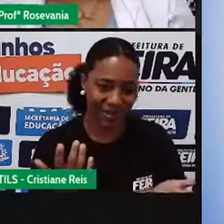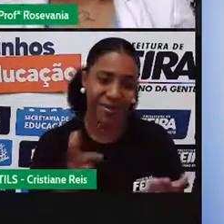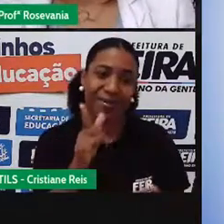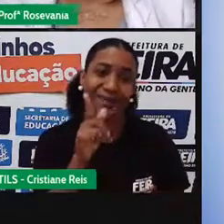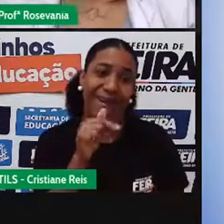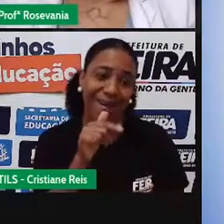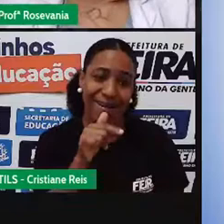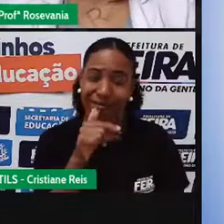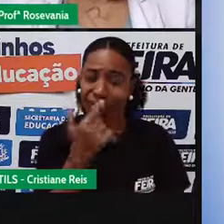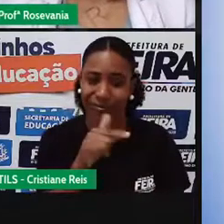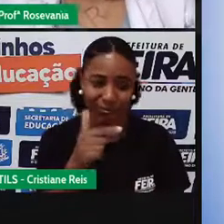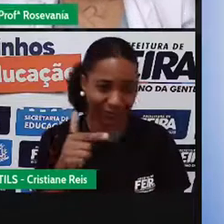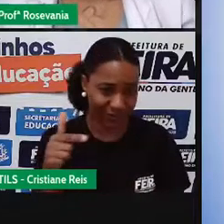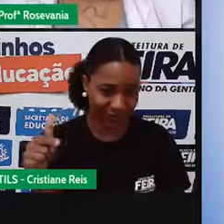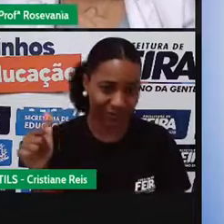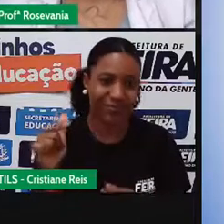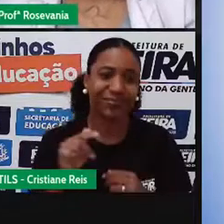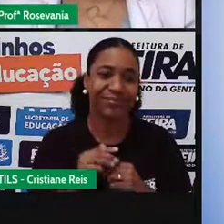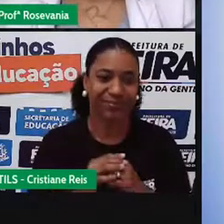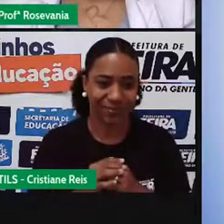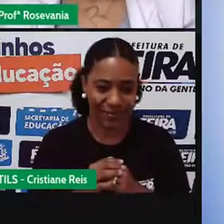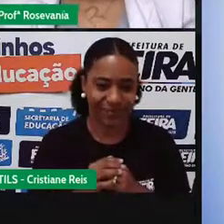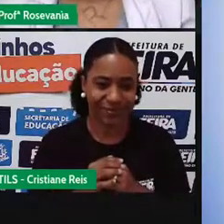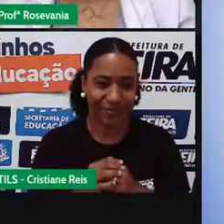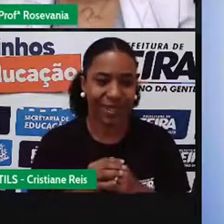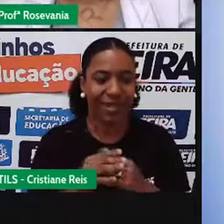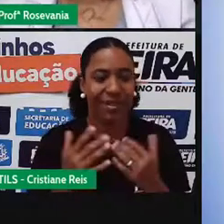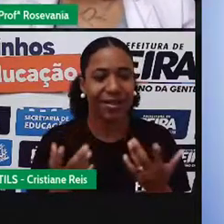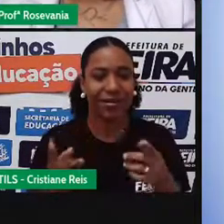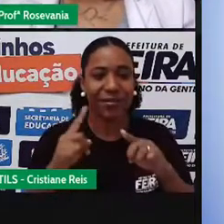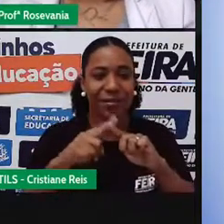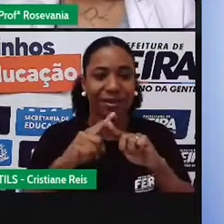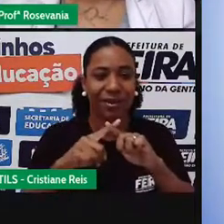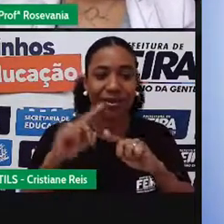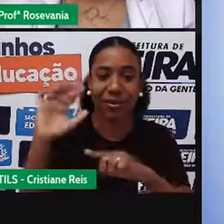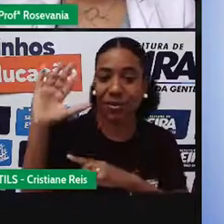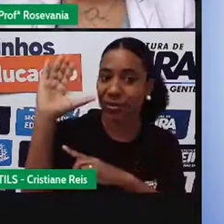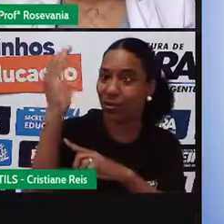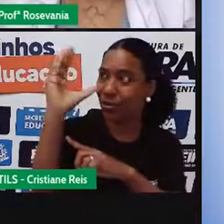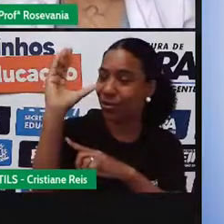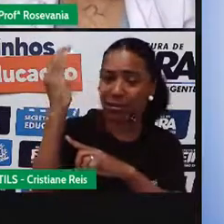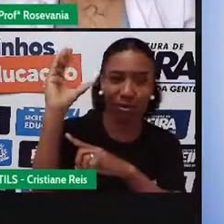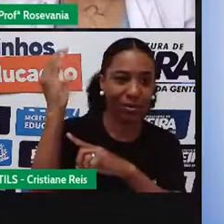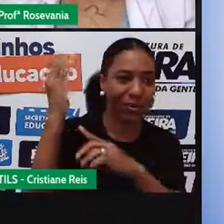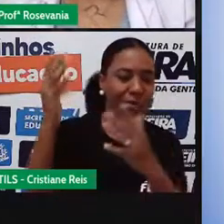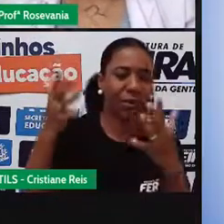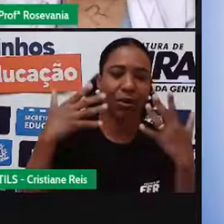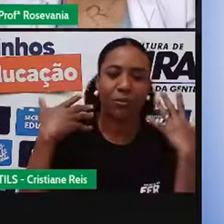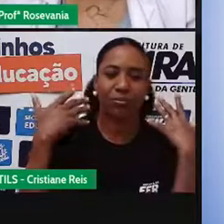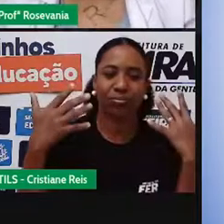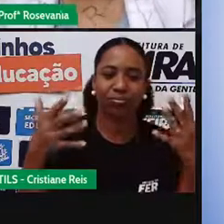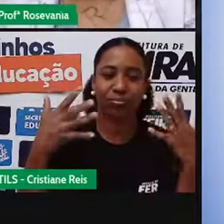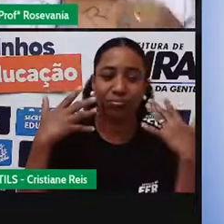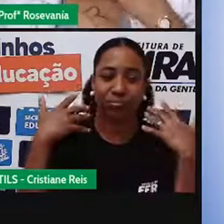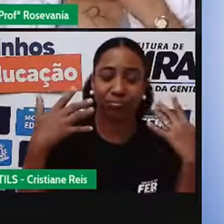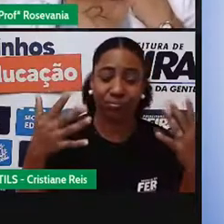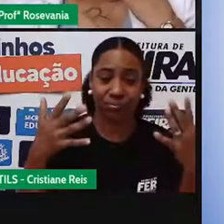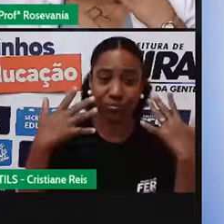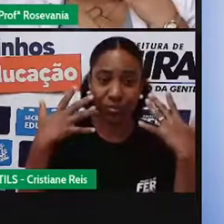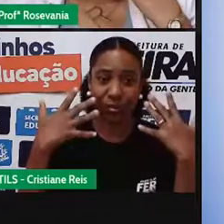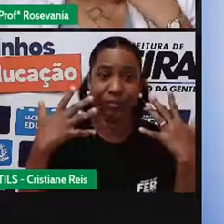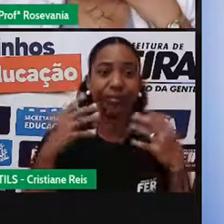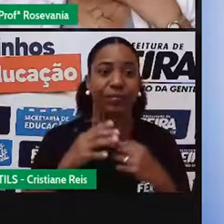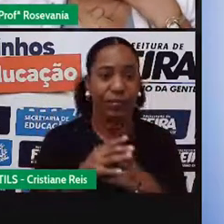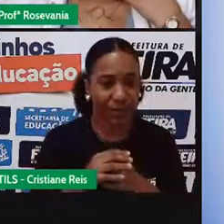a água, né, que é uma característica aí do clima semelhado. Então, a gente tem essa passagem do clima